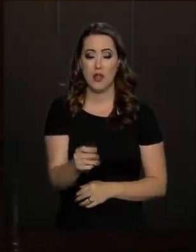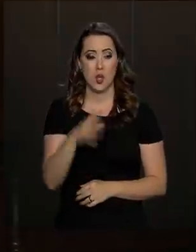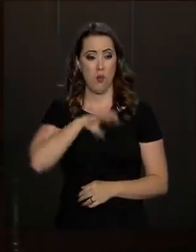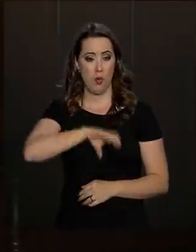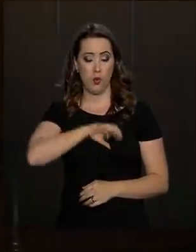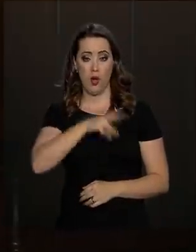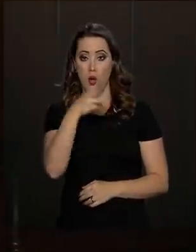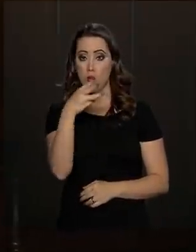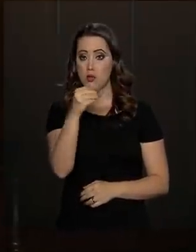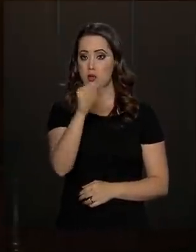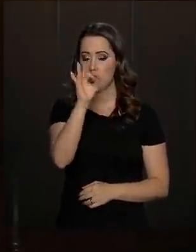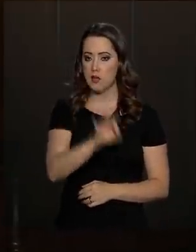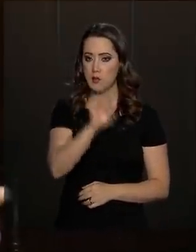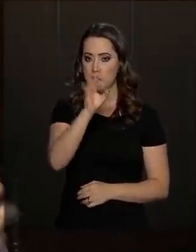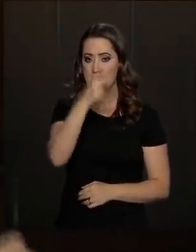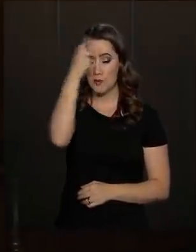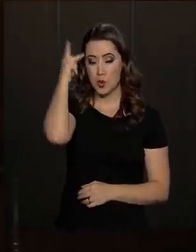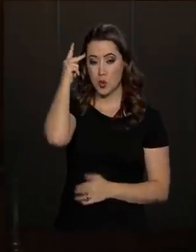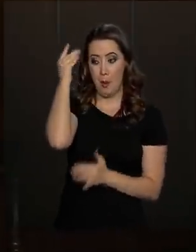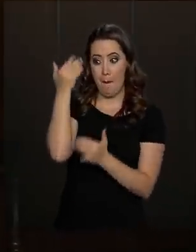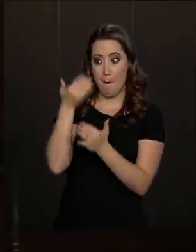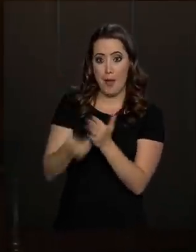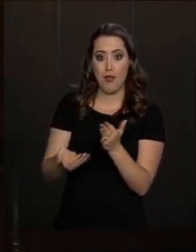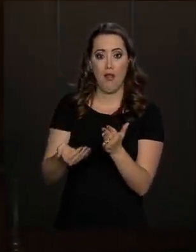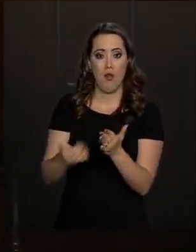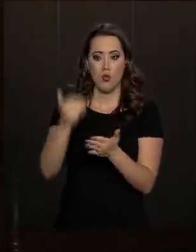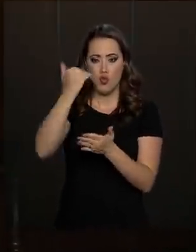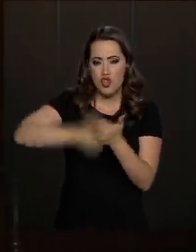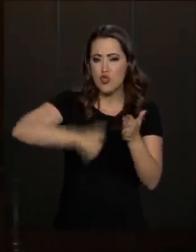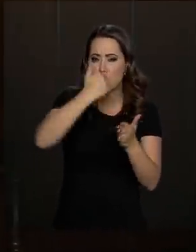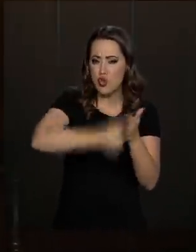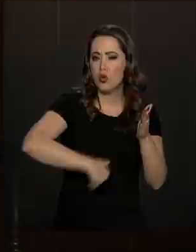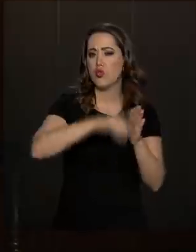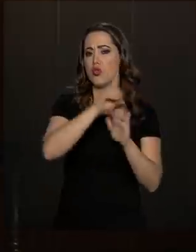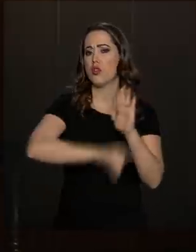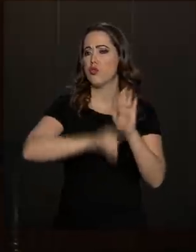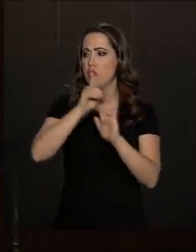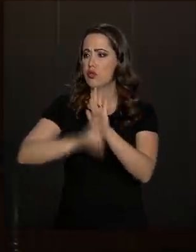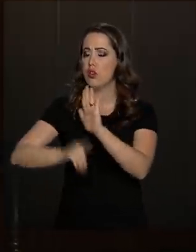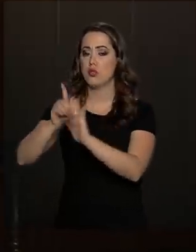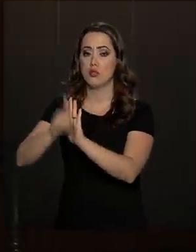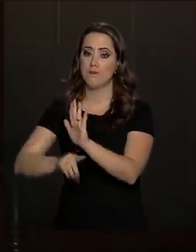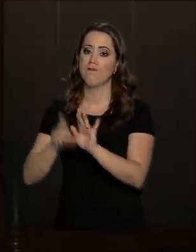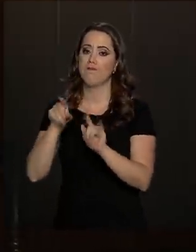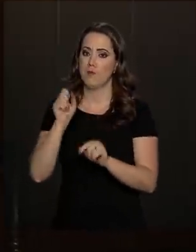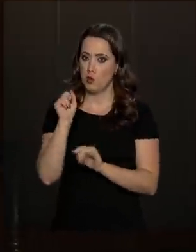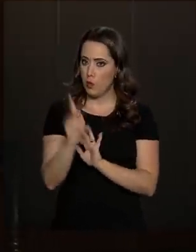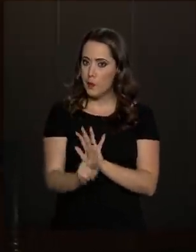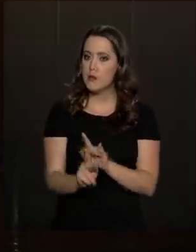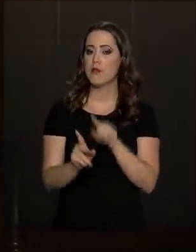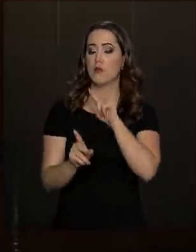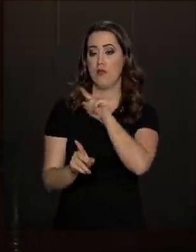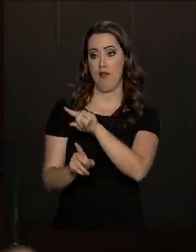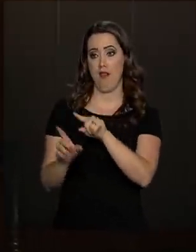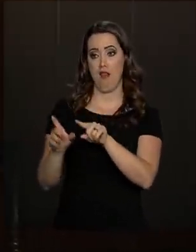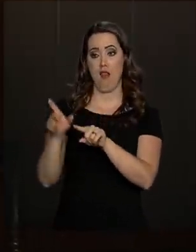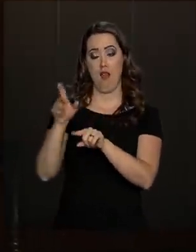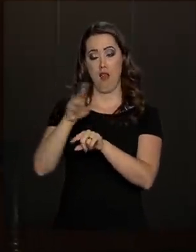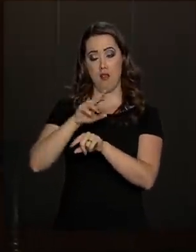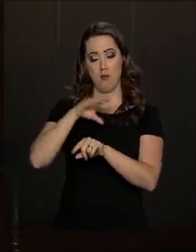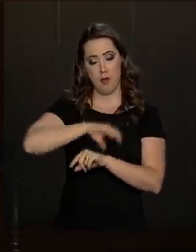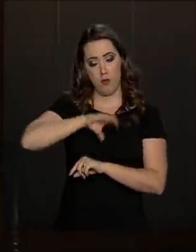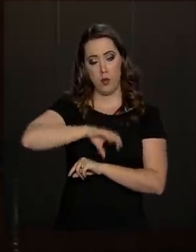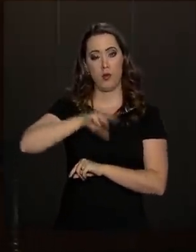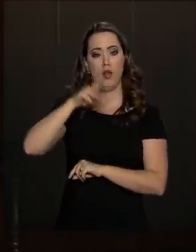30%. As pessoas perderam as suas garantias, as suas aposentadorias. Então, com esse